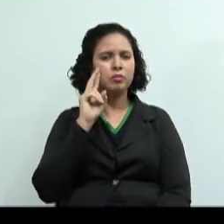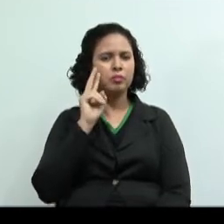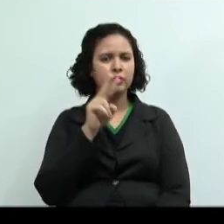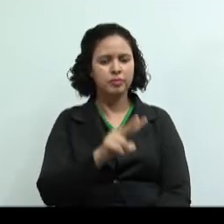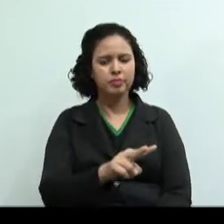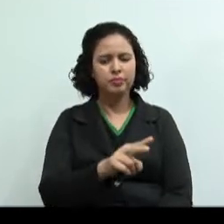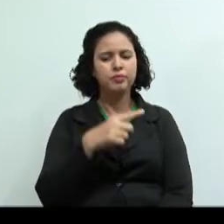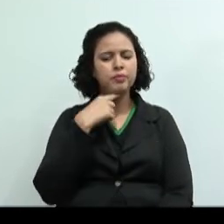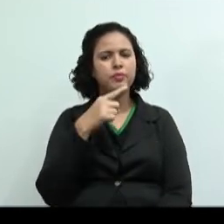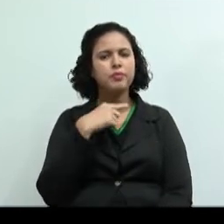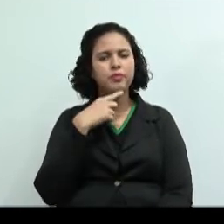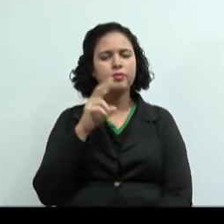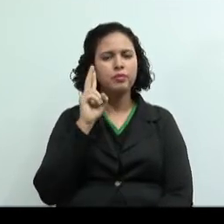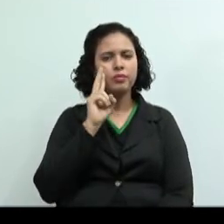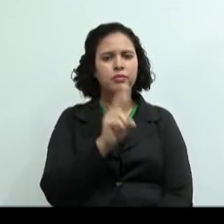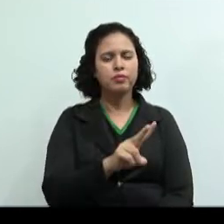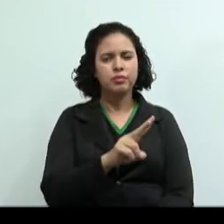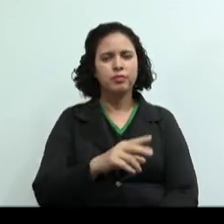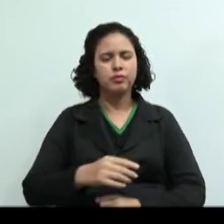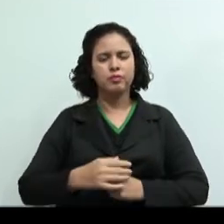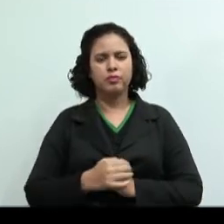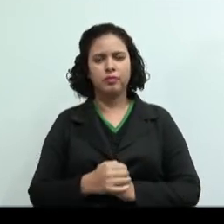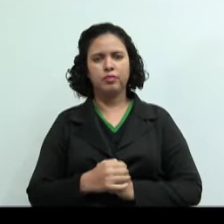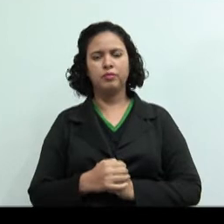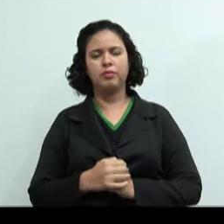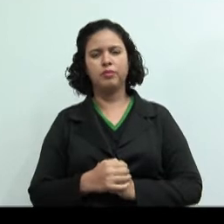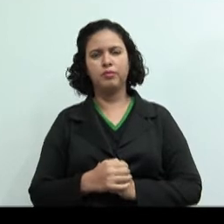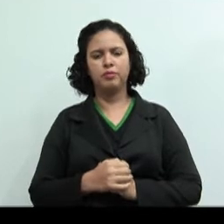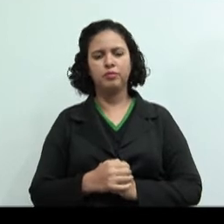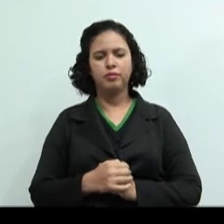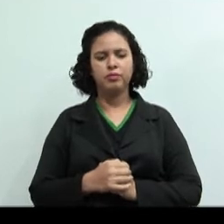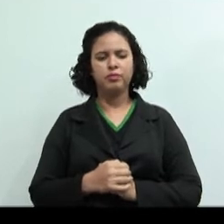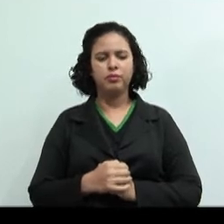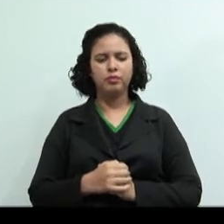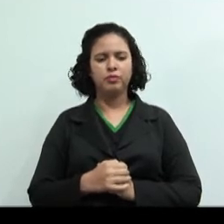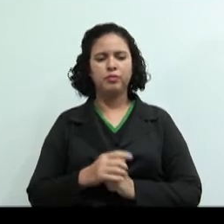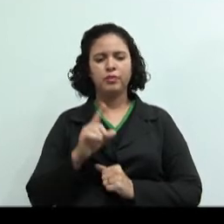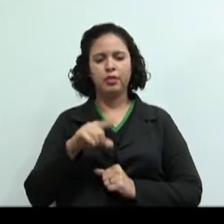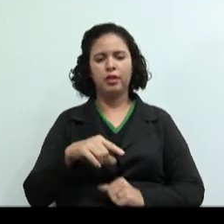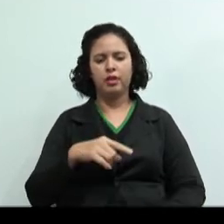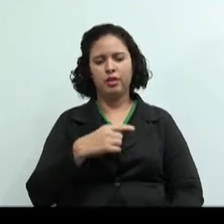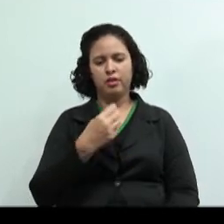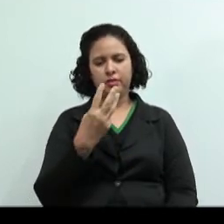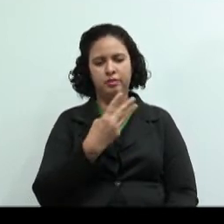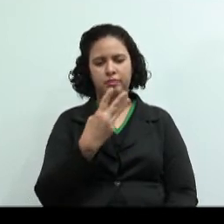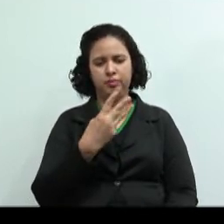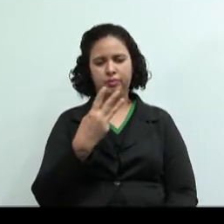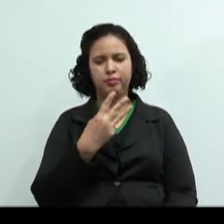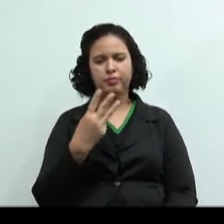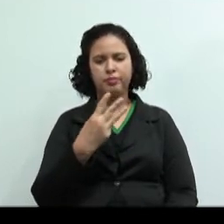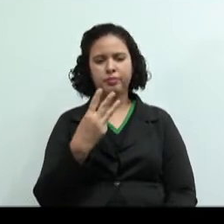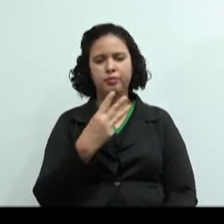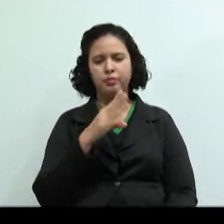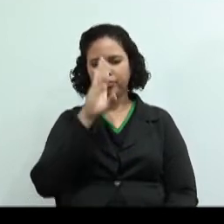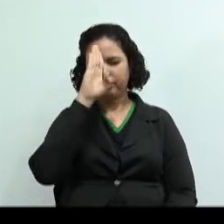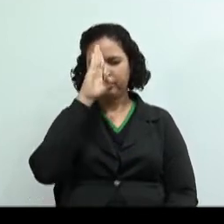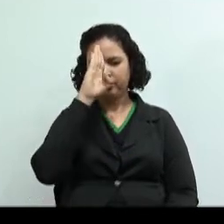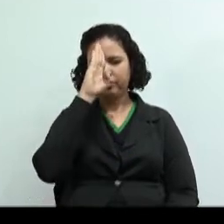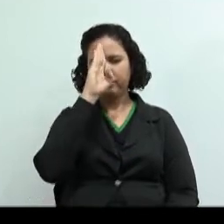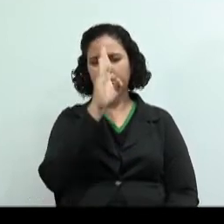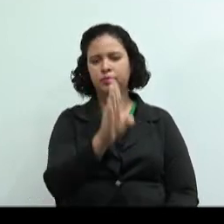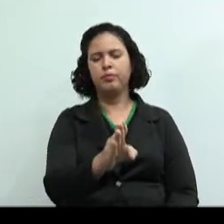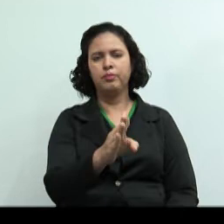Aí eu não estou conseguindo visualizar. Ok. Então, a terceira são custos apropriados diretamente, então é custo